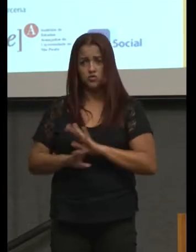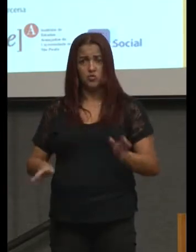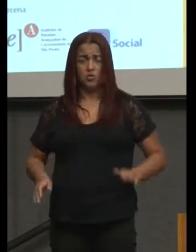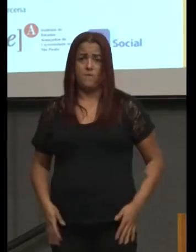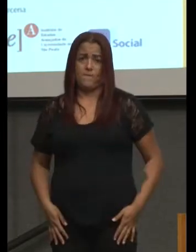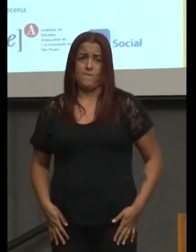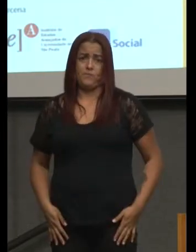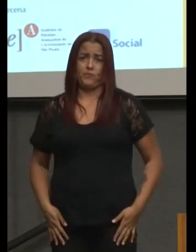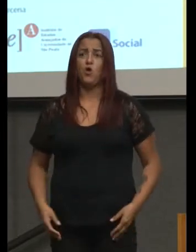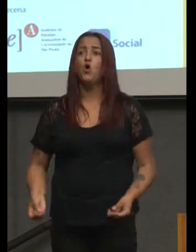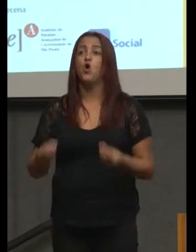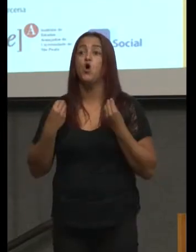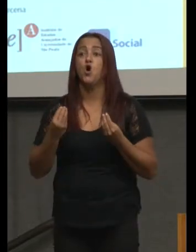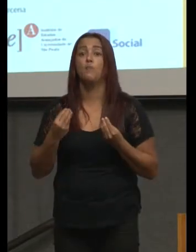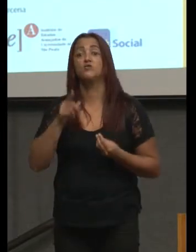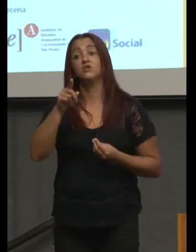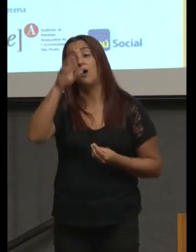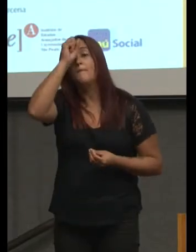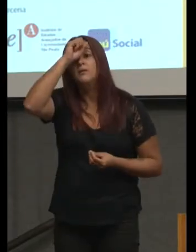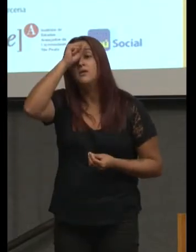exerce a autonomia?